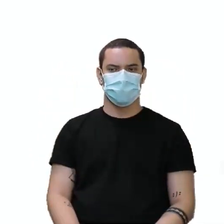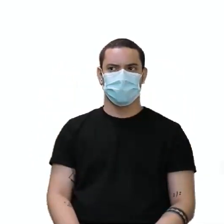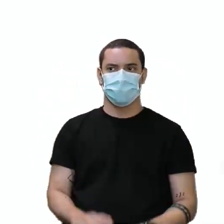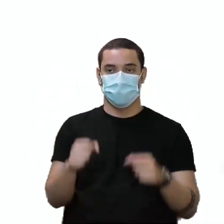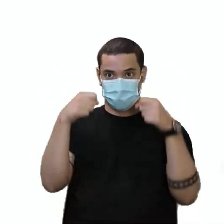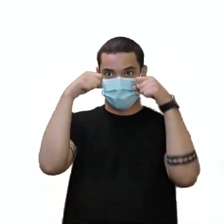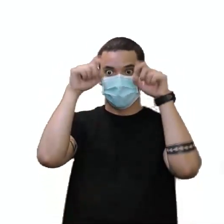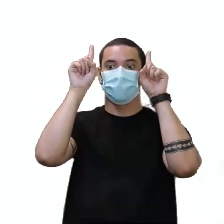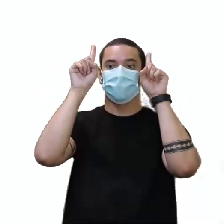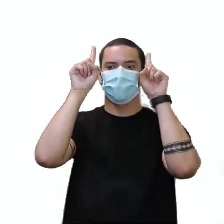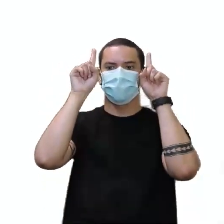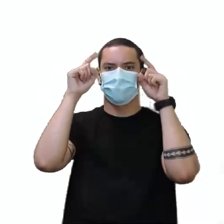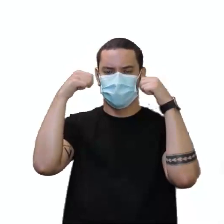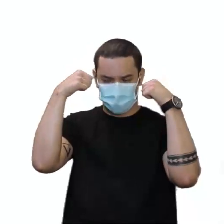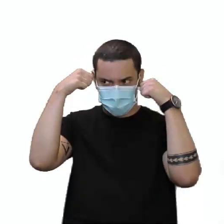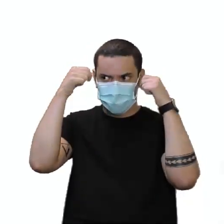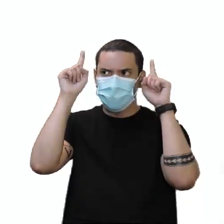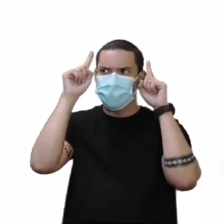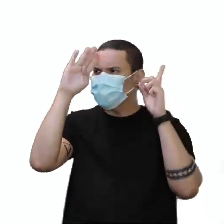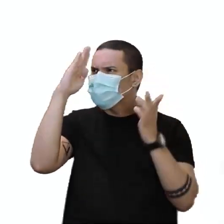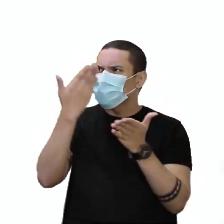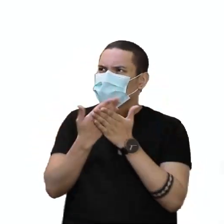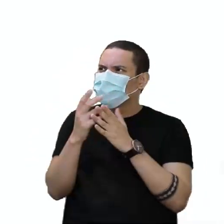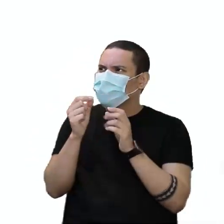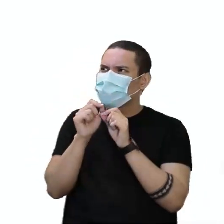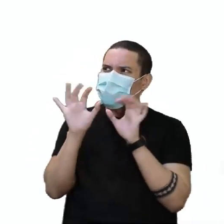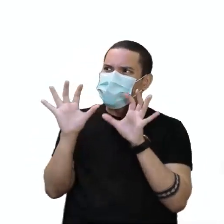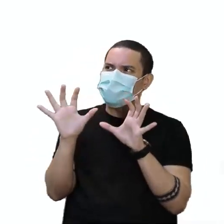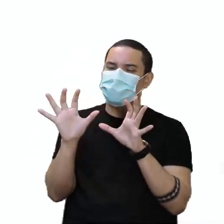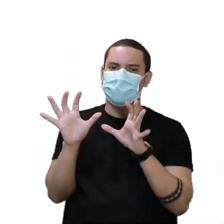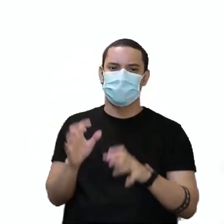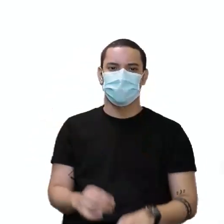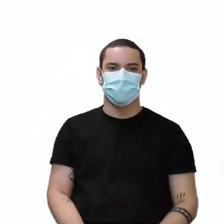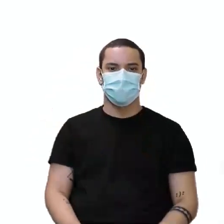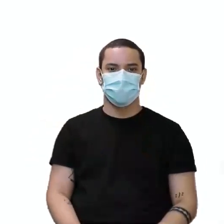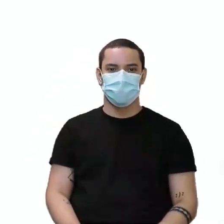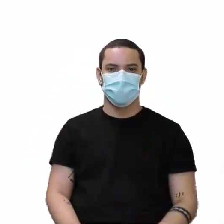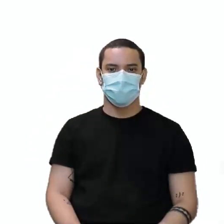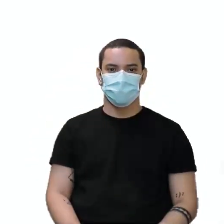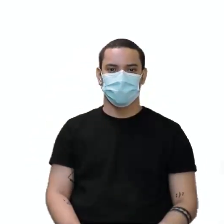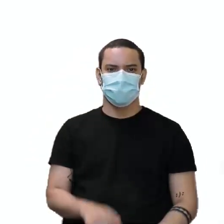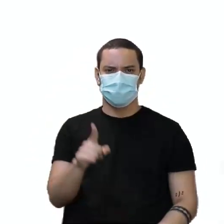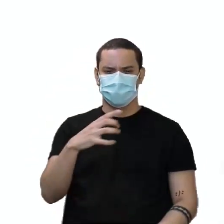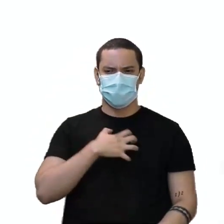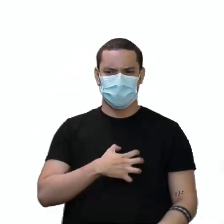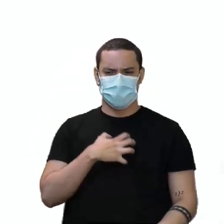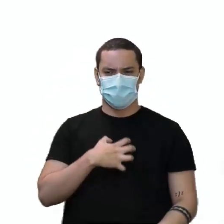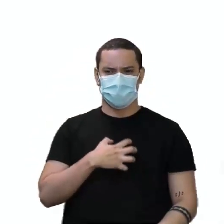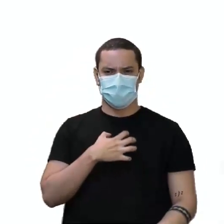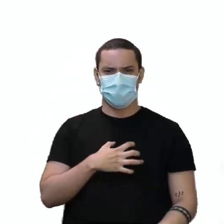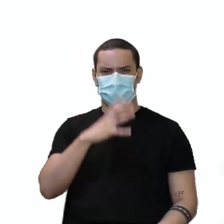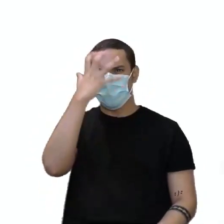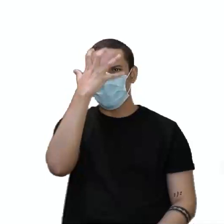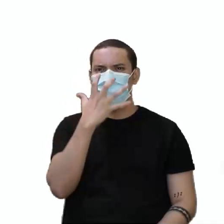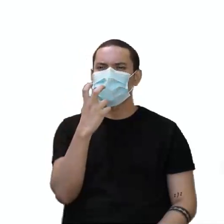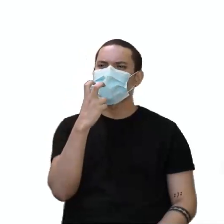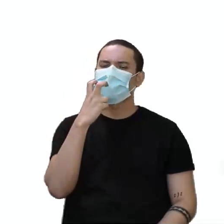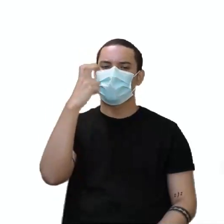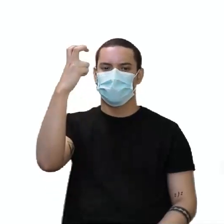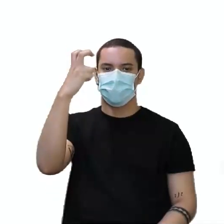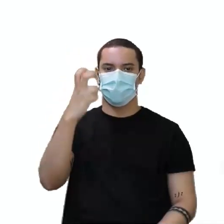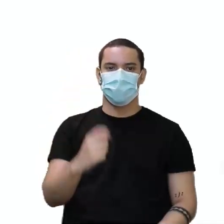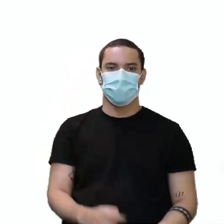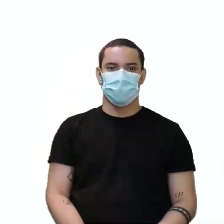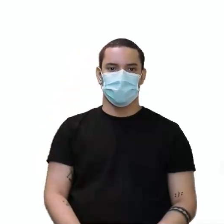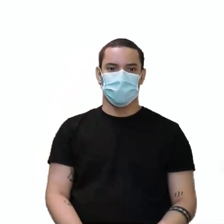levantadas assim, não está acreditando que ela está falando com ele desse jeito. Olha só a expressão dela. Você vê que ela está, parece que ela está gritando, tanto pelo